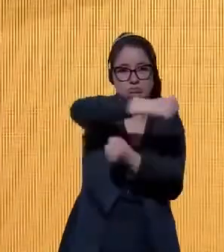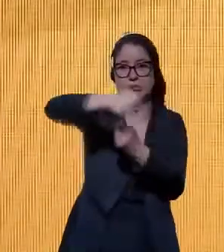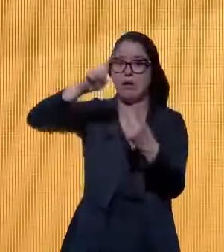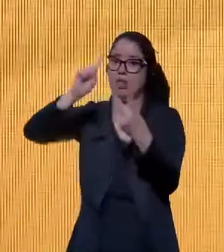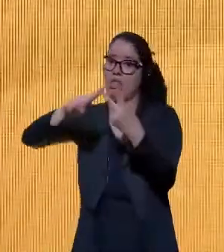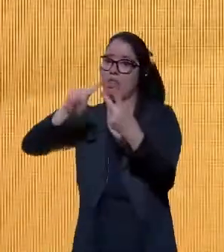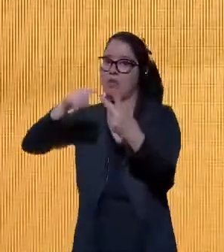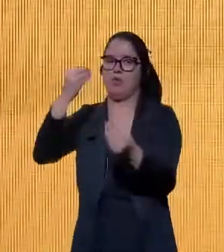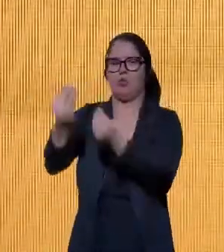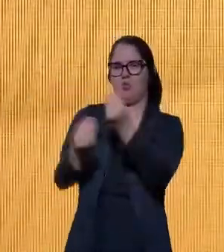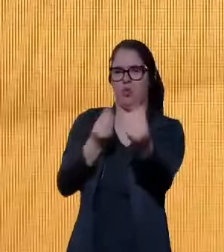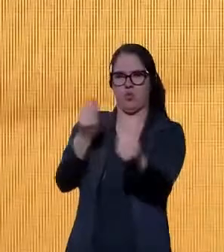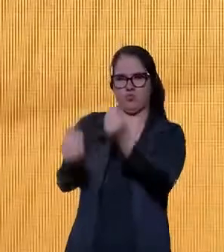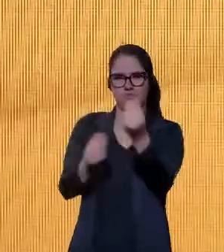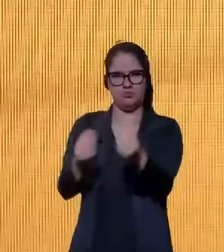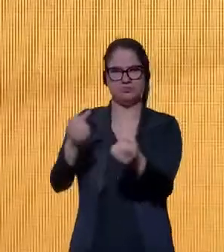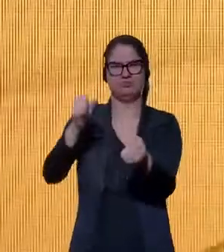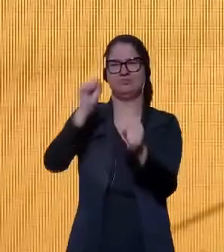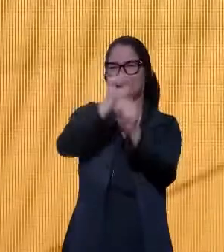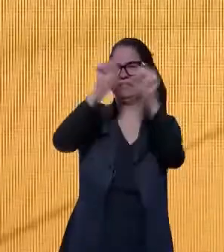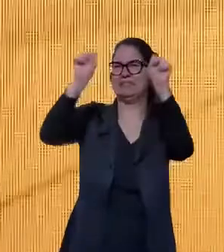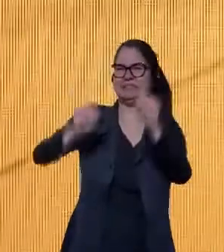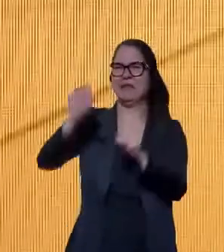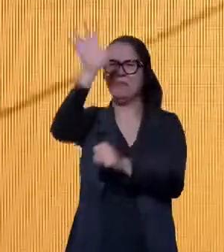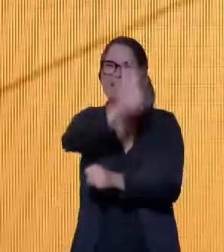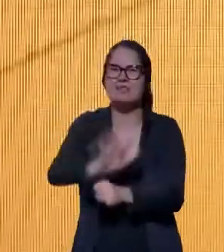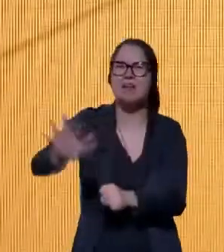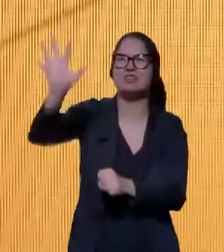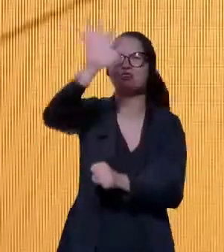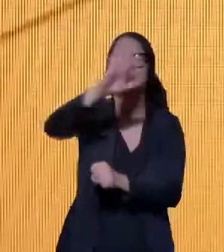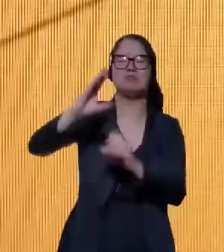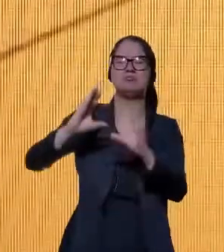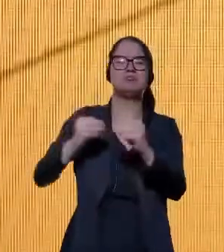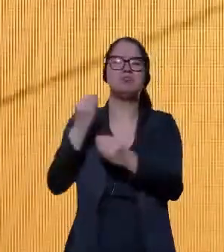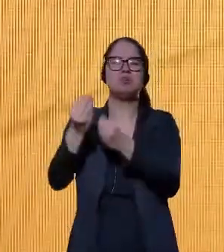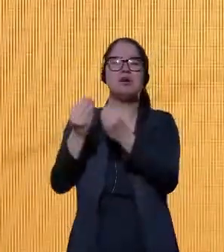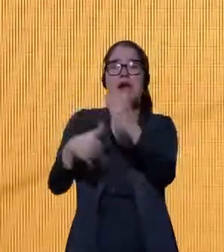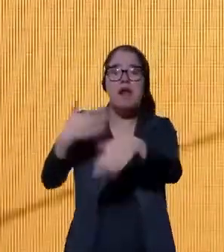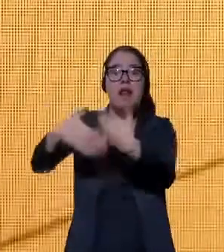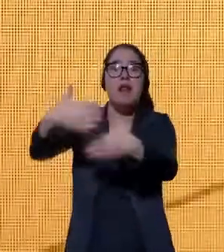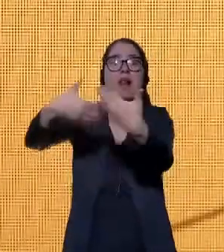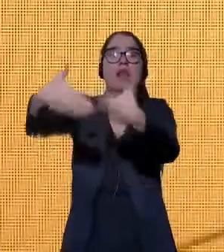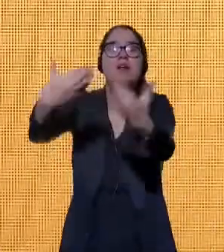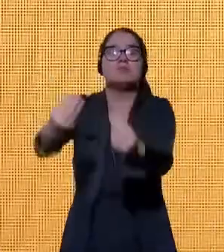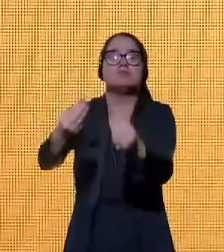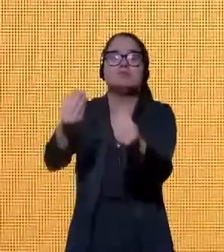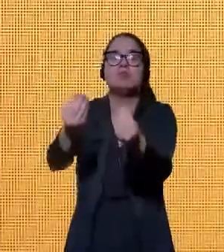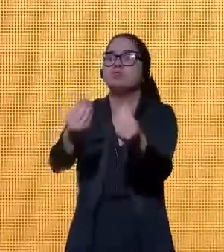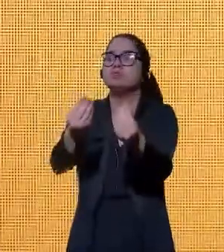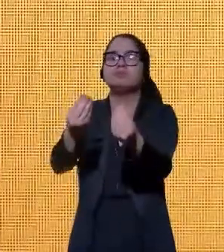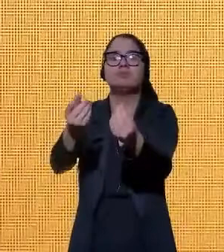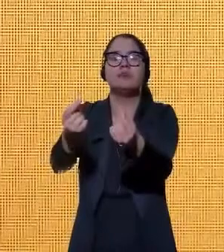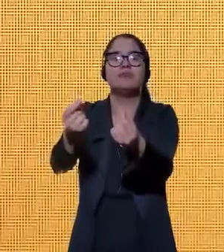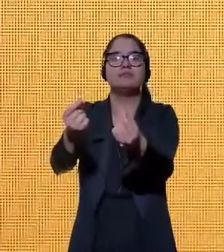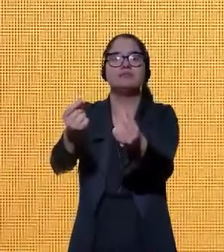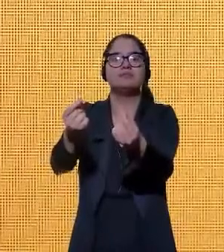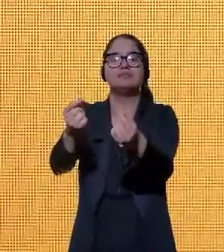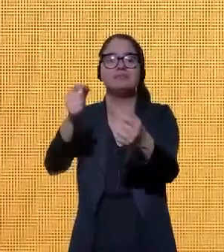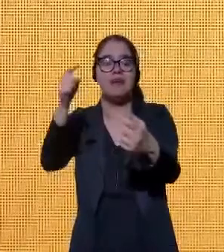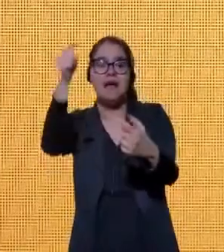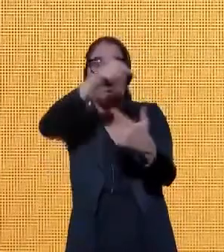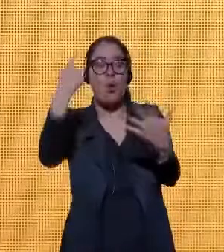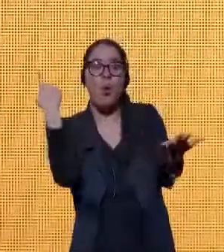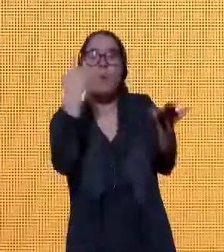como o Sistema Nacional de Fomento pode acelerar e dar escala à implementação das ODSs no Brasil,